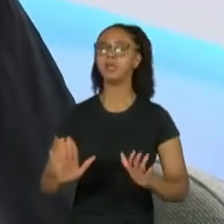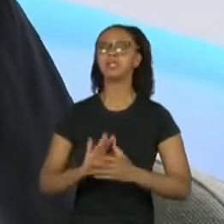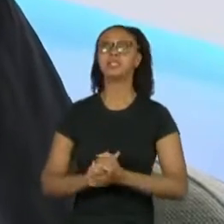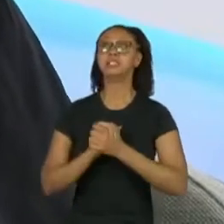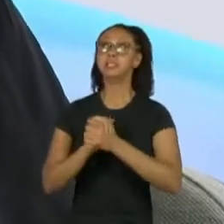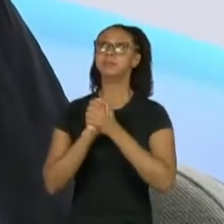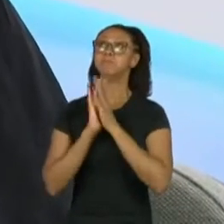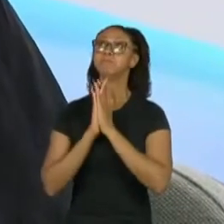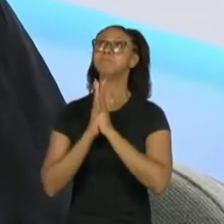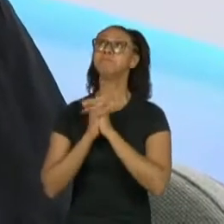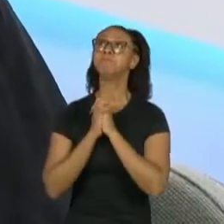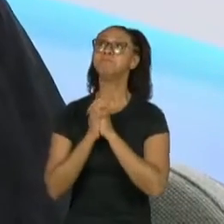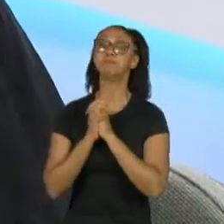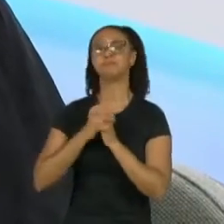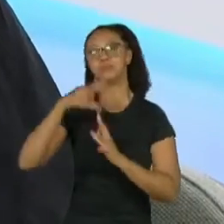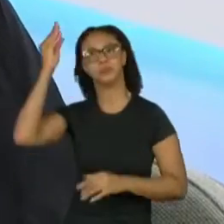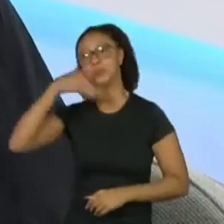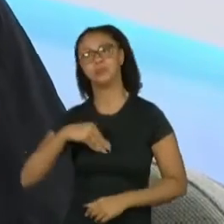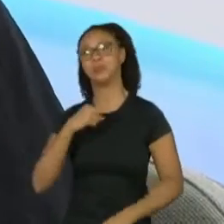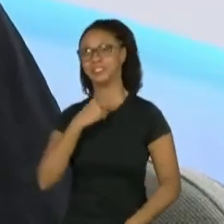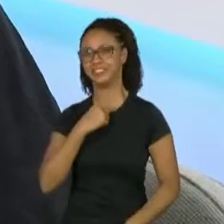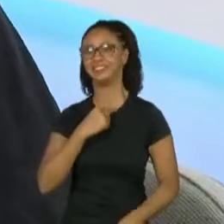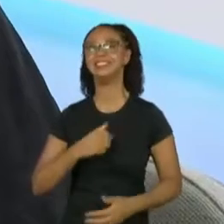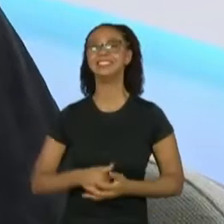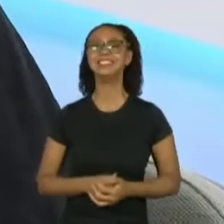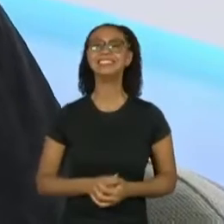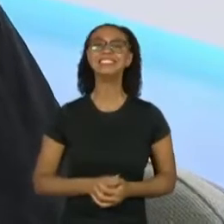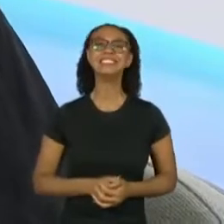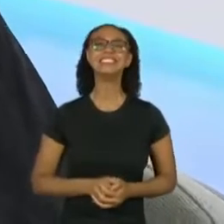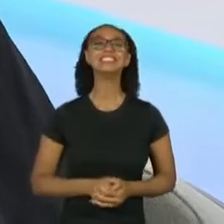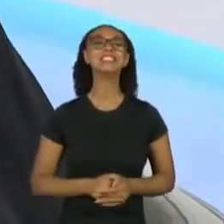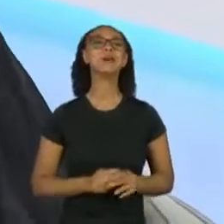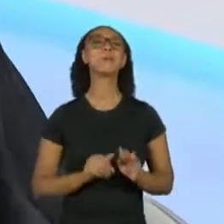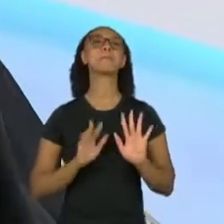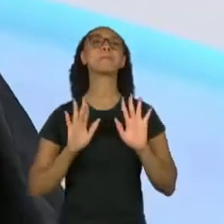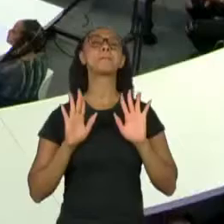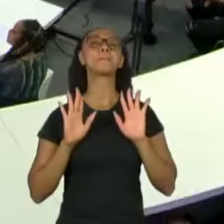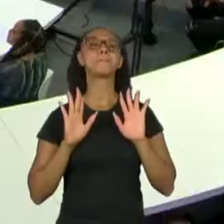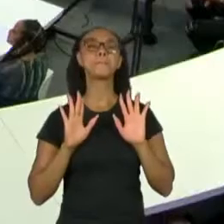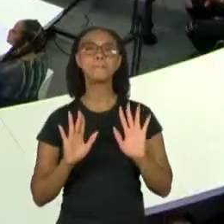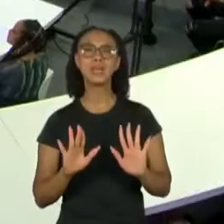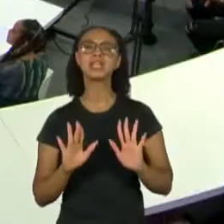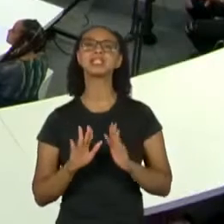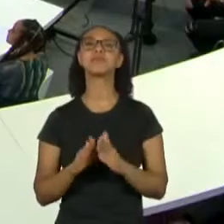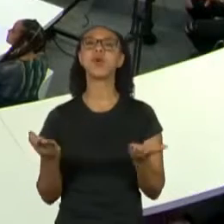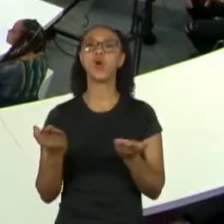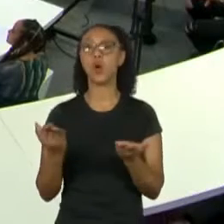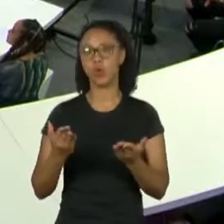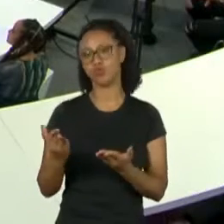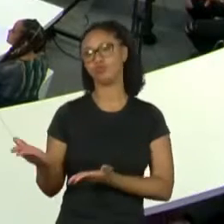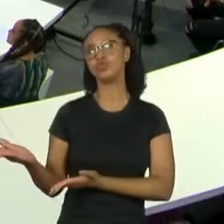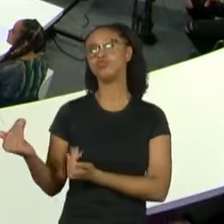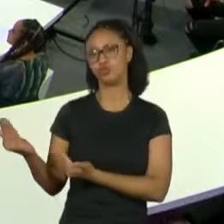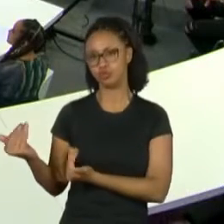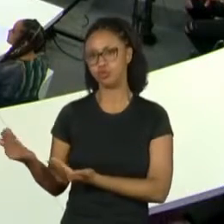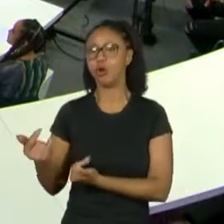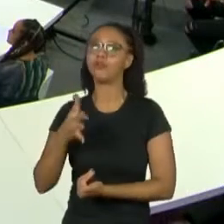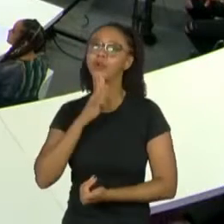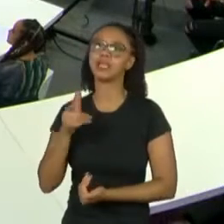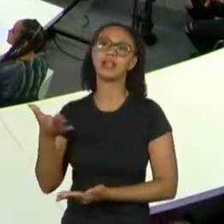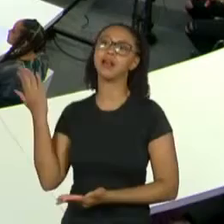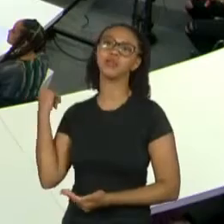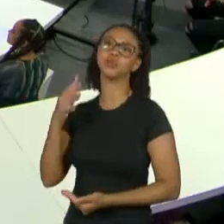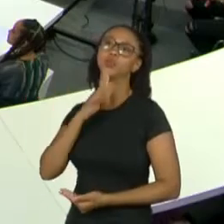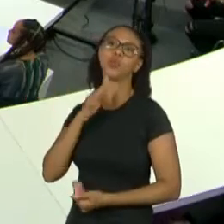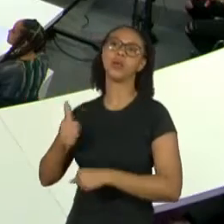Mas não podemos desistir. Mas quem está te conhecendo hoje, uma pergunta. Quem está te conhecendo hoje? Os jovens, que a fala. Muita gente jovem que não